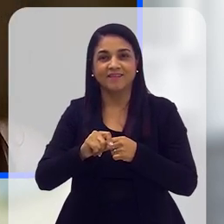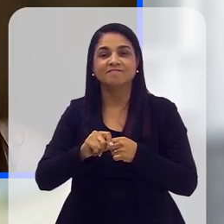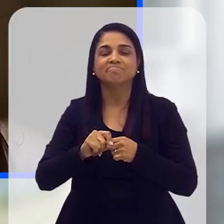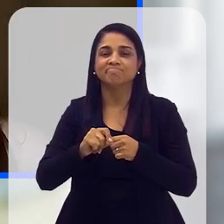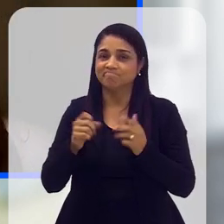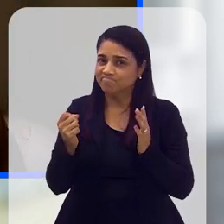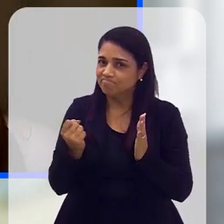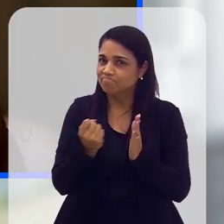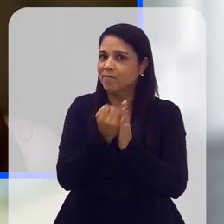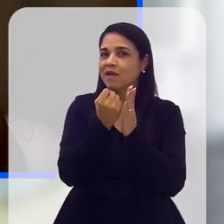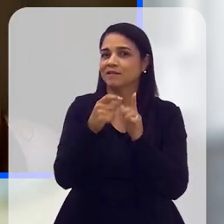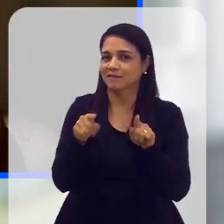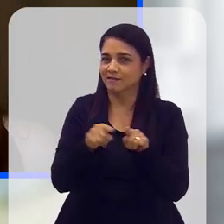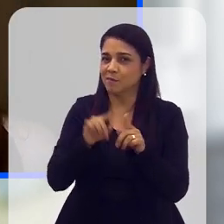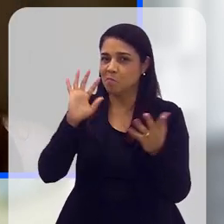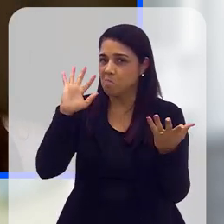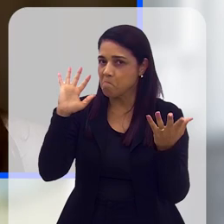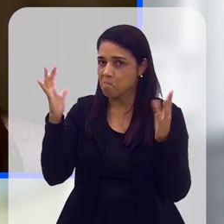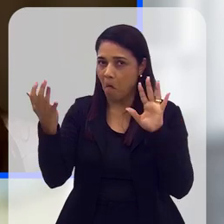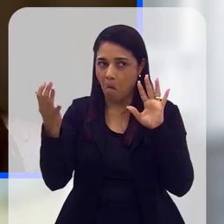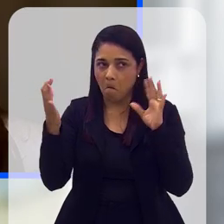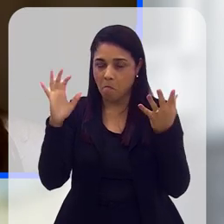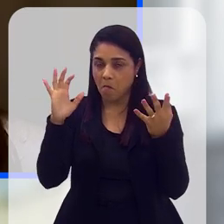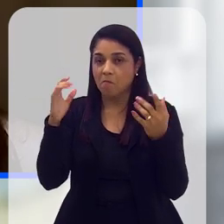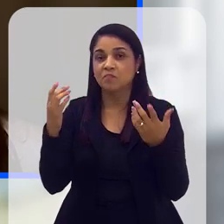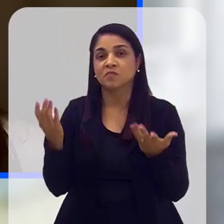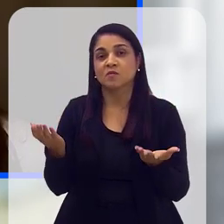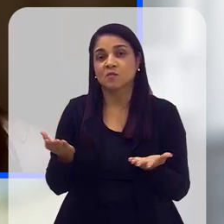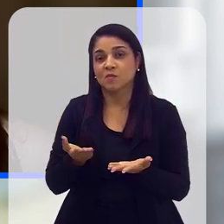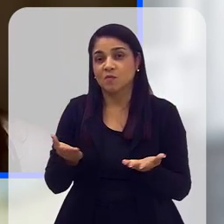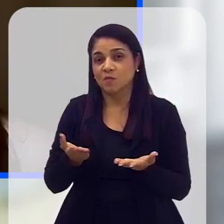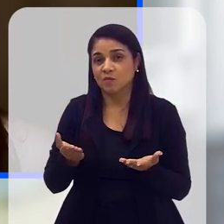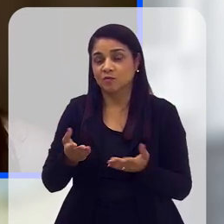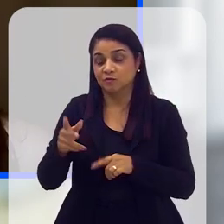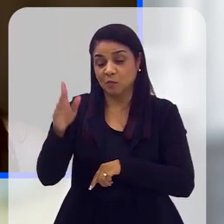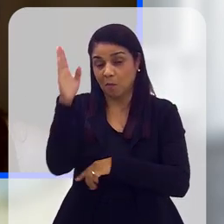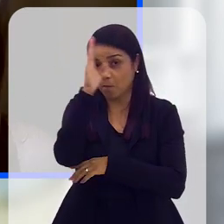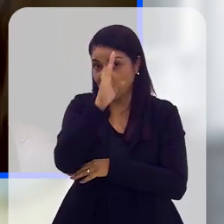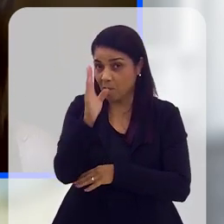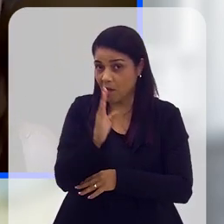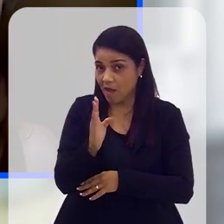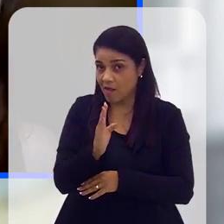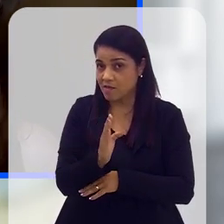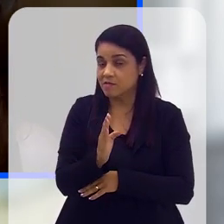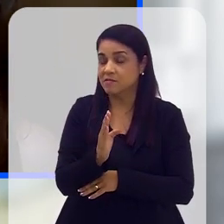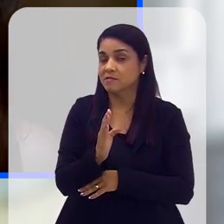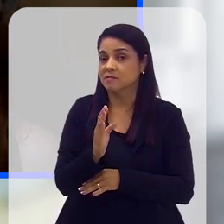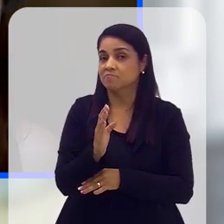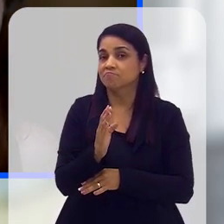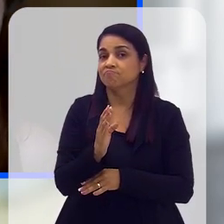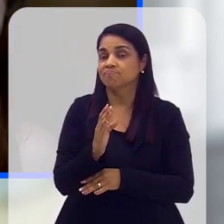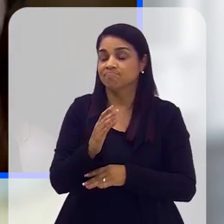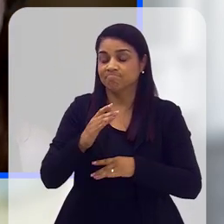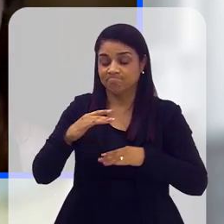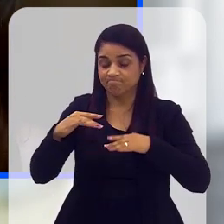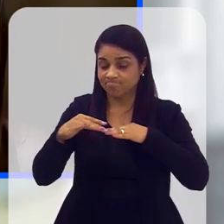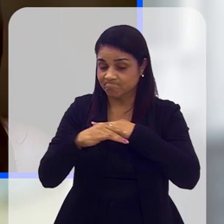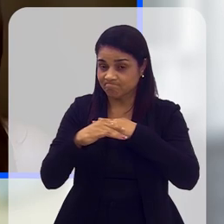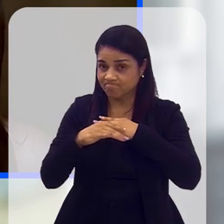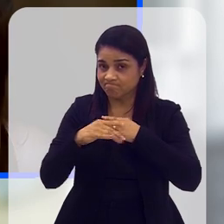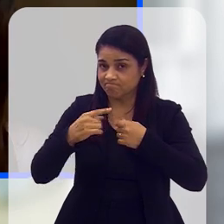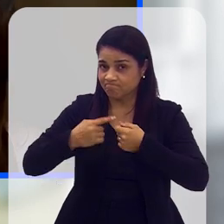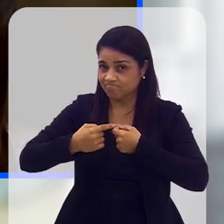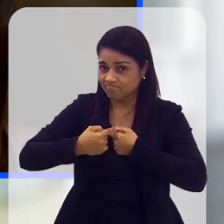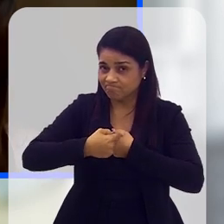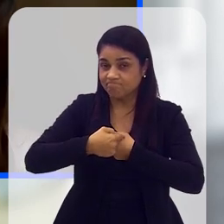também que vai ser bastante impactado pelas mudanças climáticas. Nós temos aí um país extremamente urbanizado,